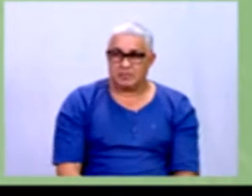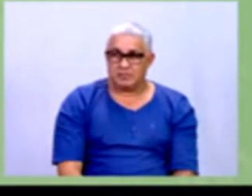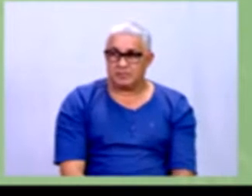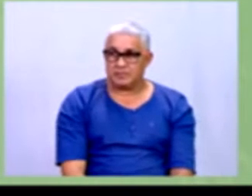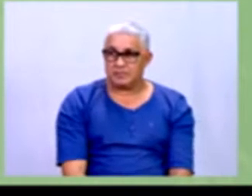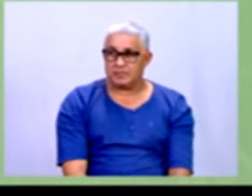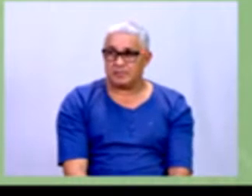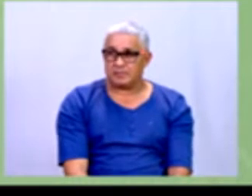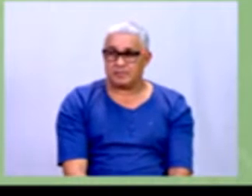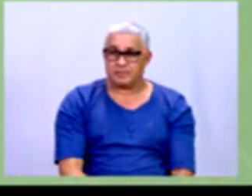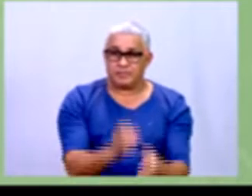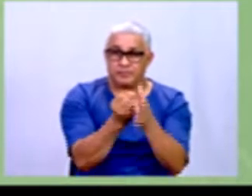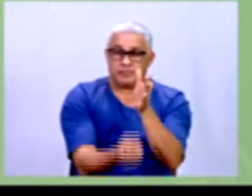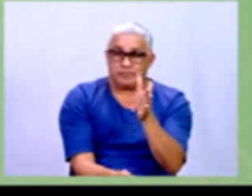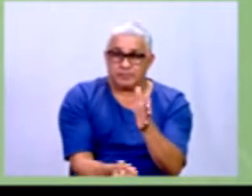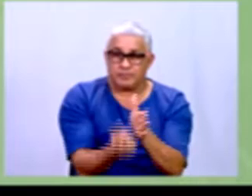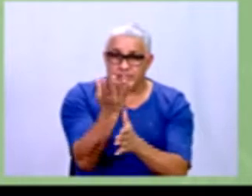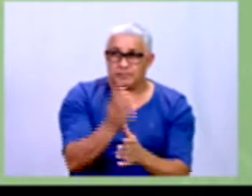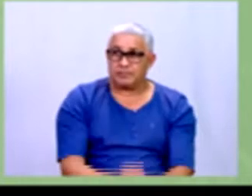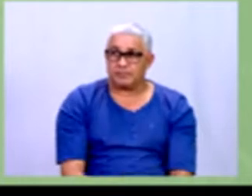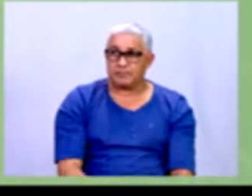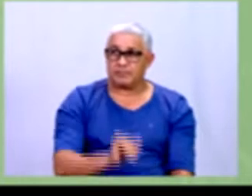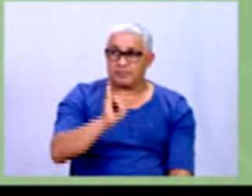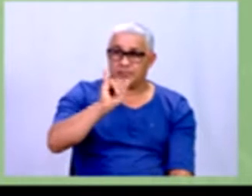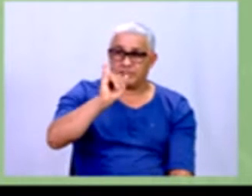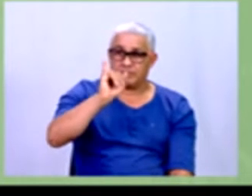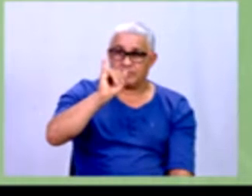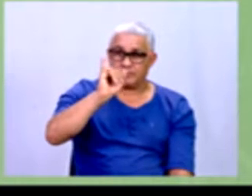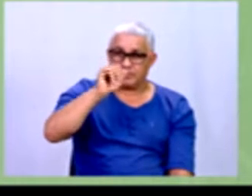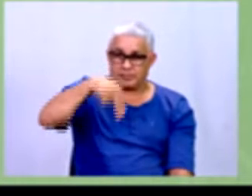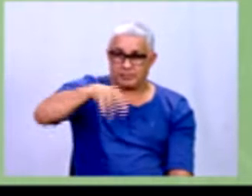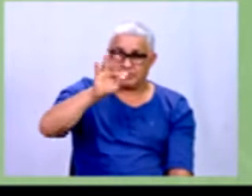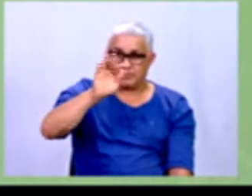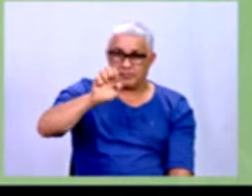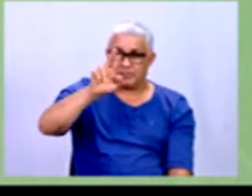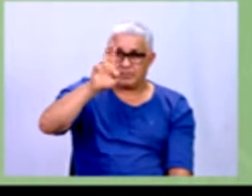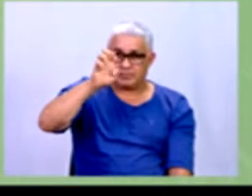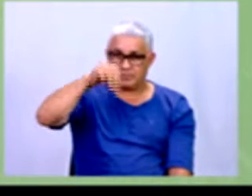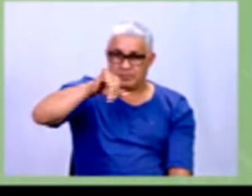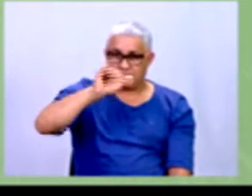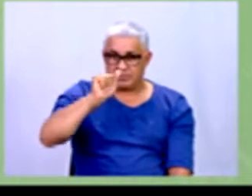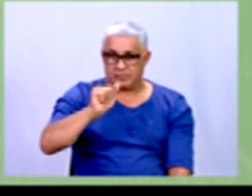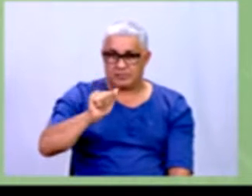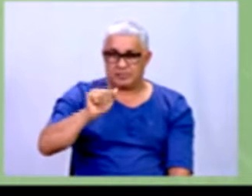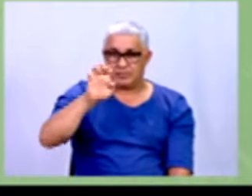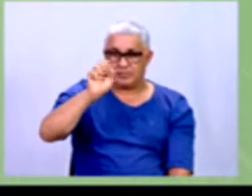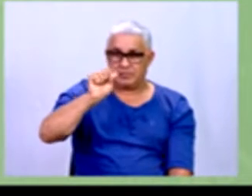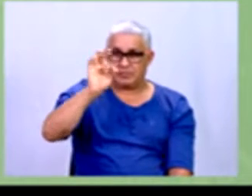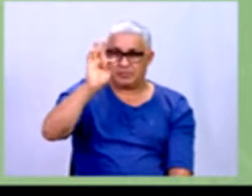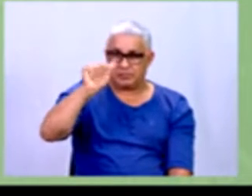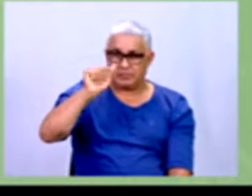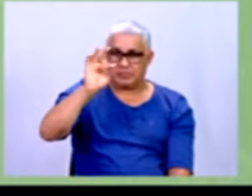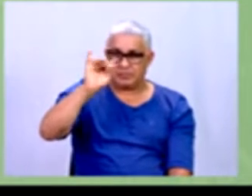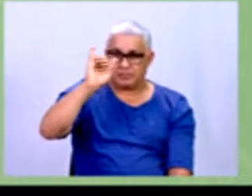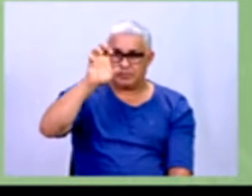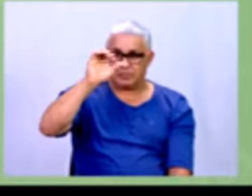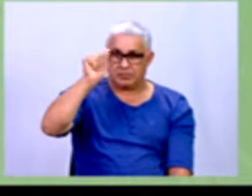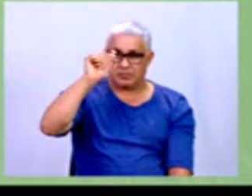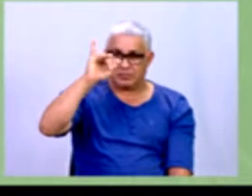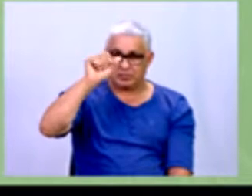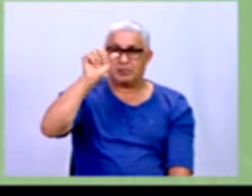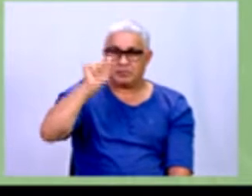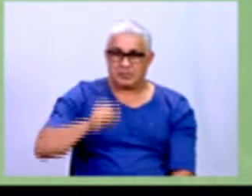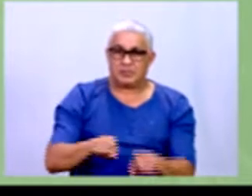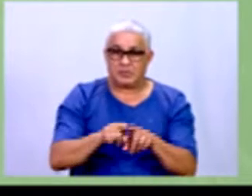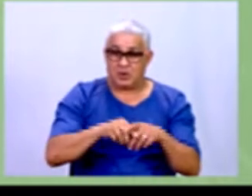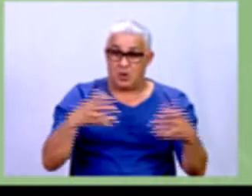O surgimento da inferência estatística caracteriza o avanço da estatística moderna e tem funcionado